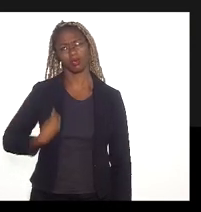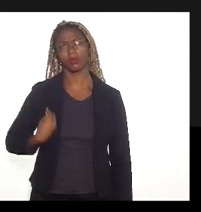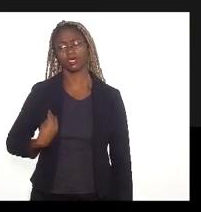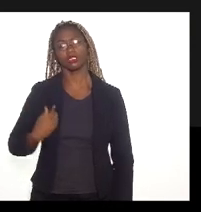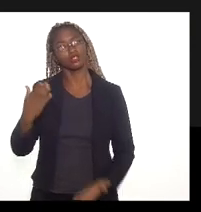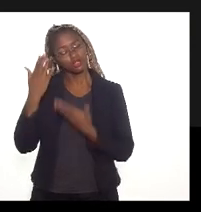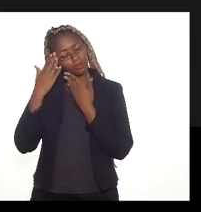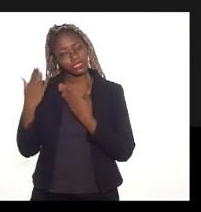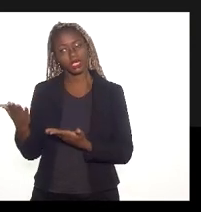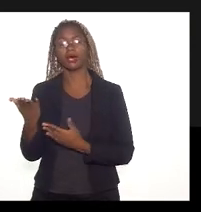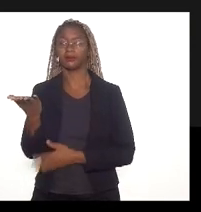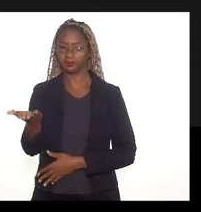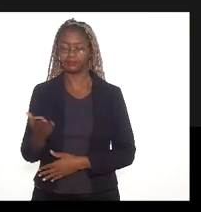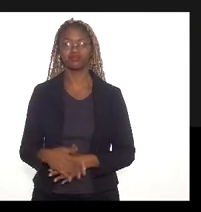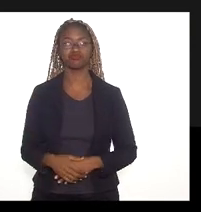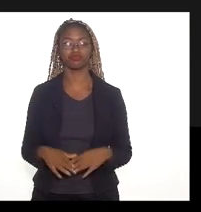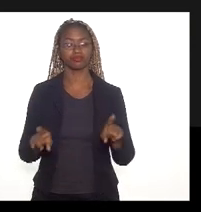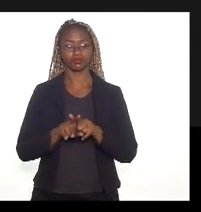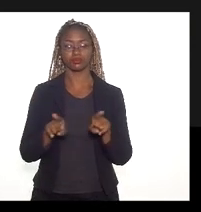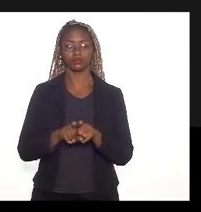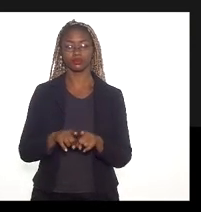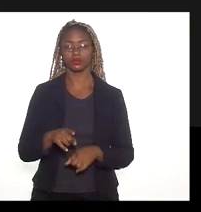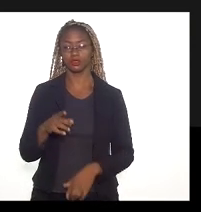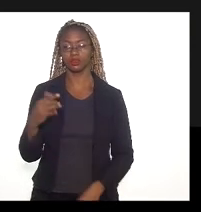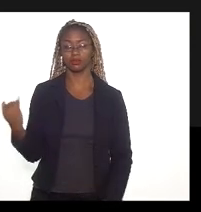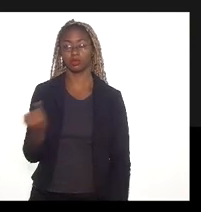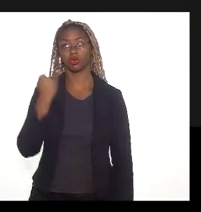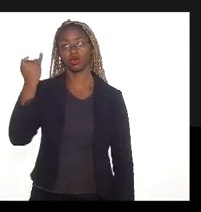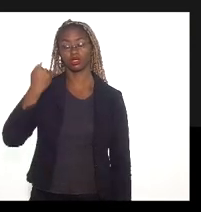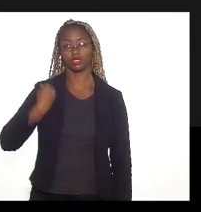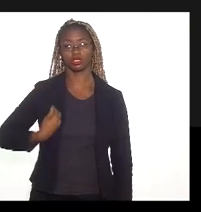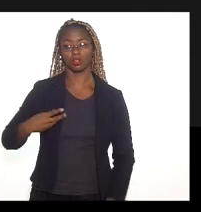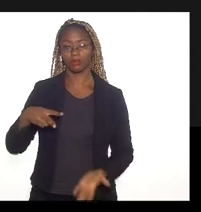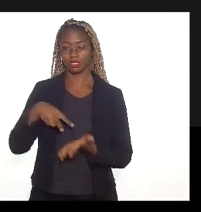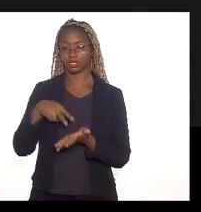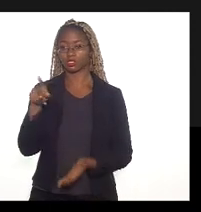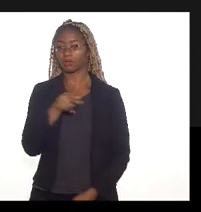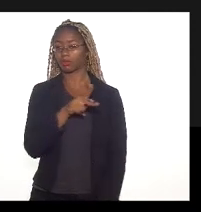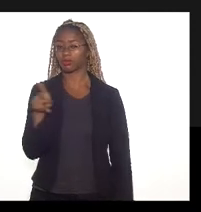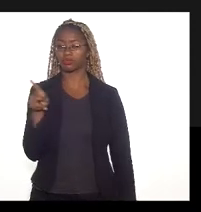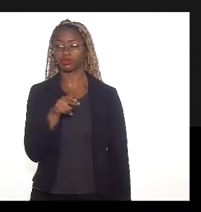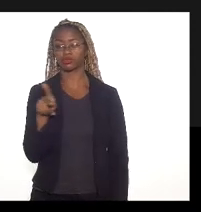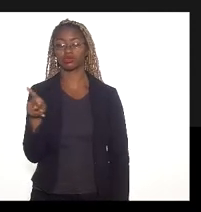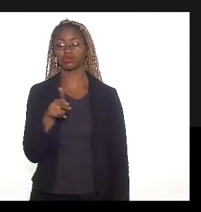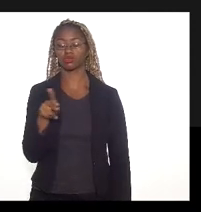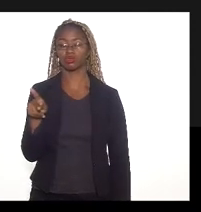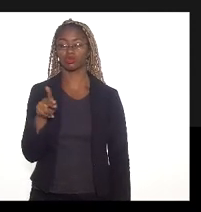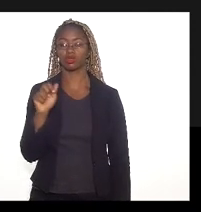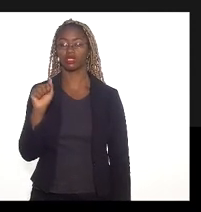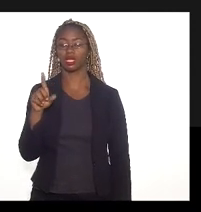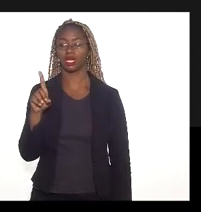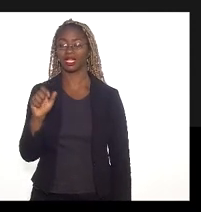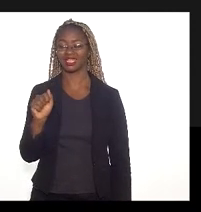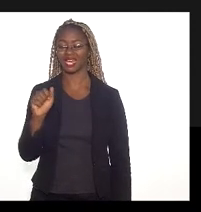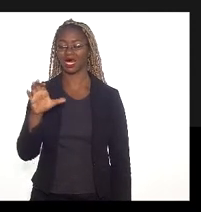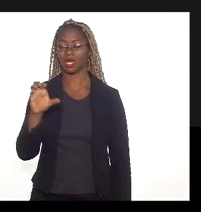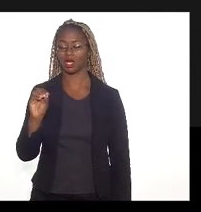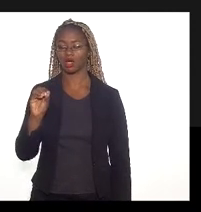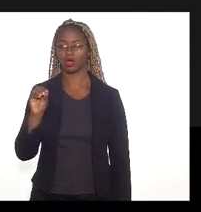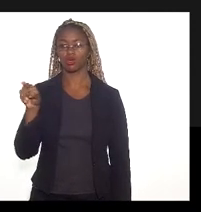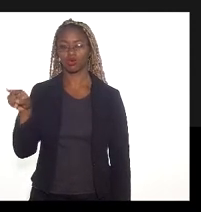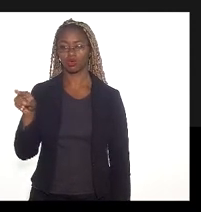A presença, igualmente, importante para nós do professor Adacto Ottoni, professor